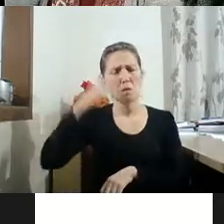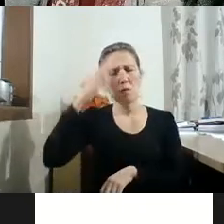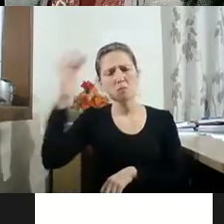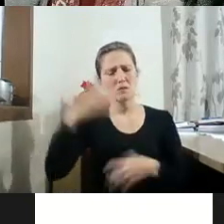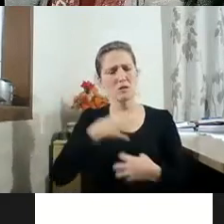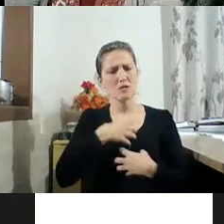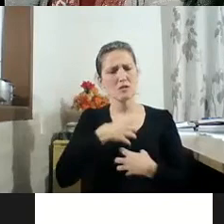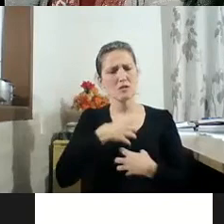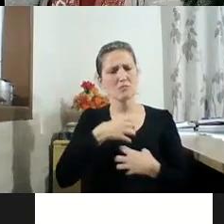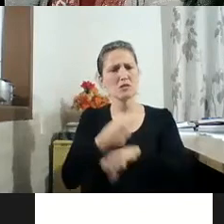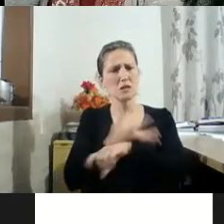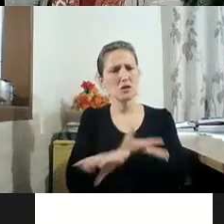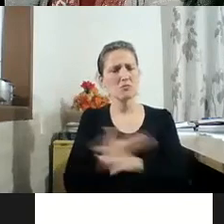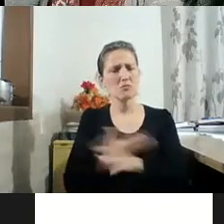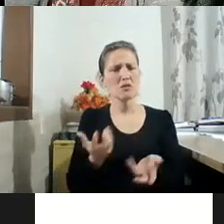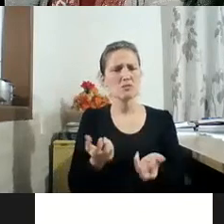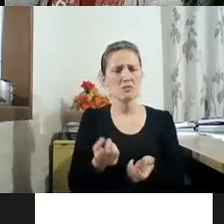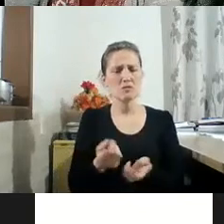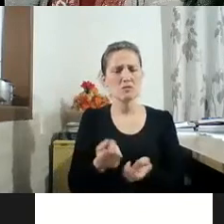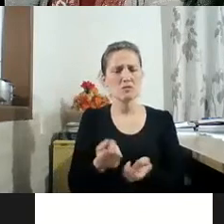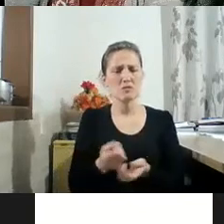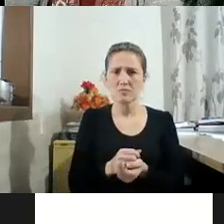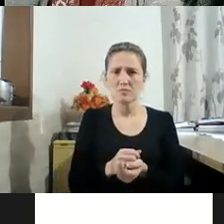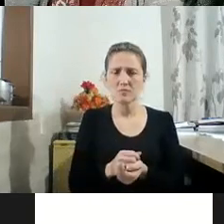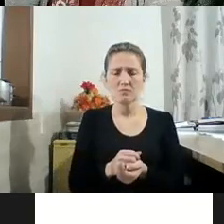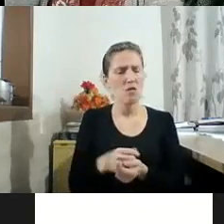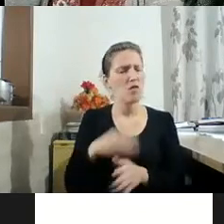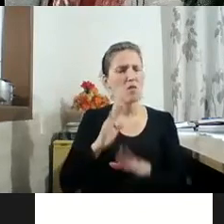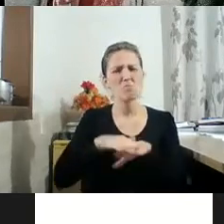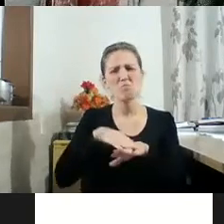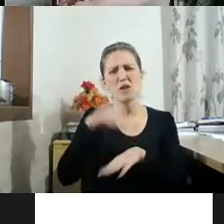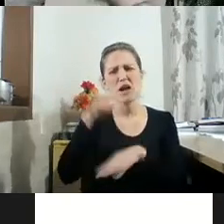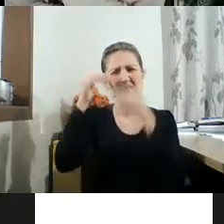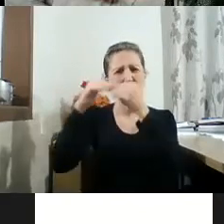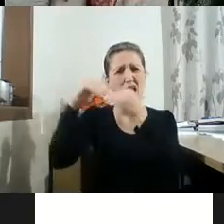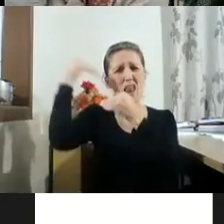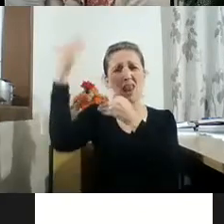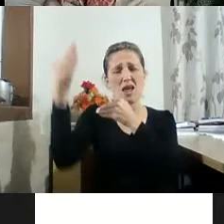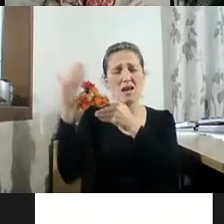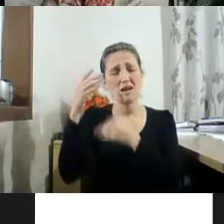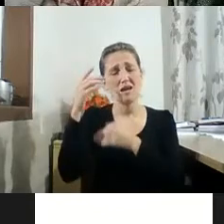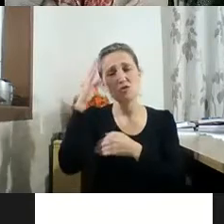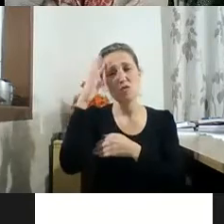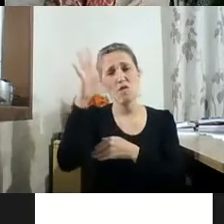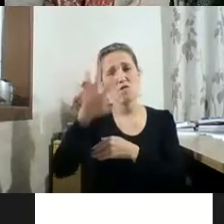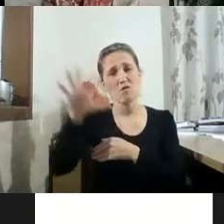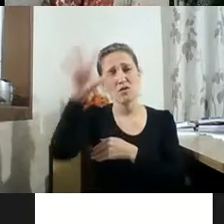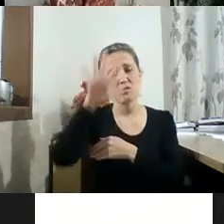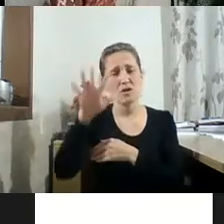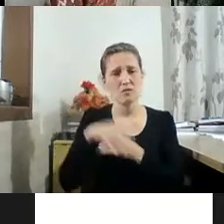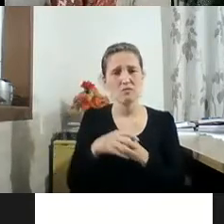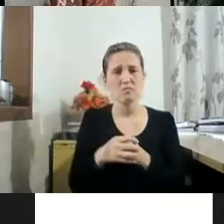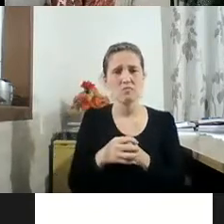efetiva de uma imagem que vai muito além do seu sentido documental e figurativo. Bóris,